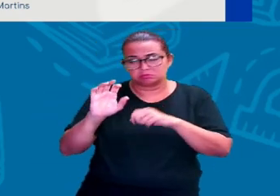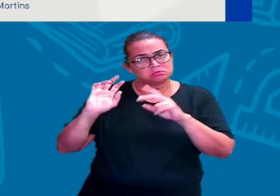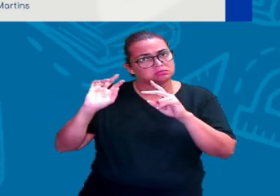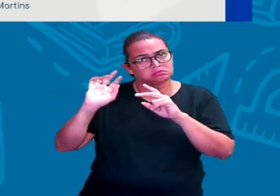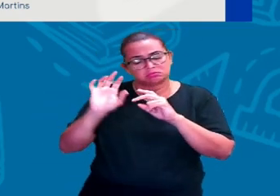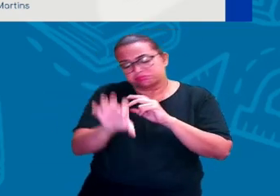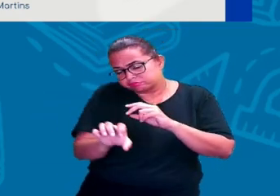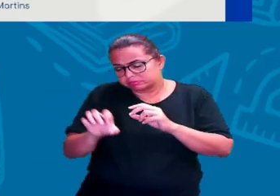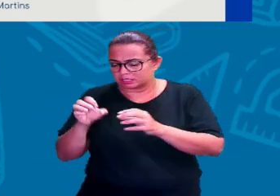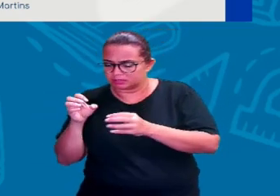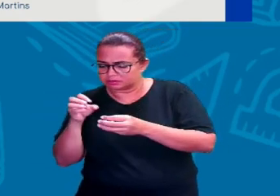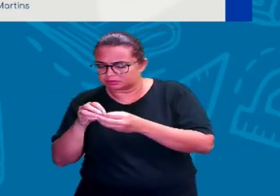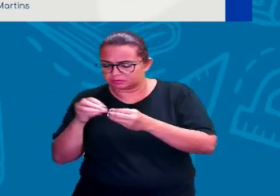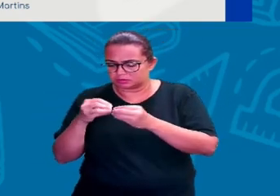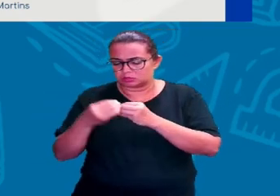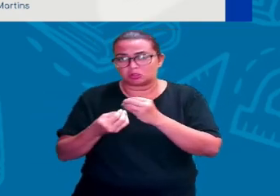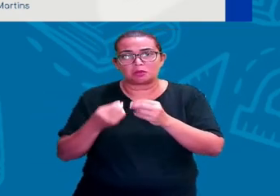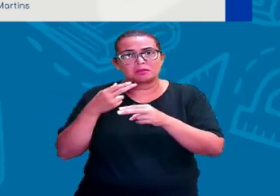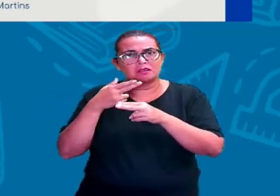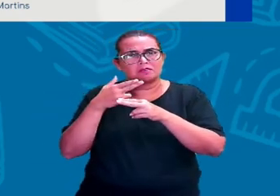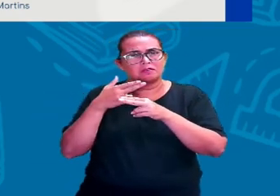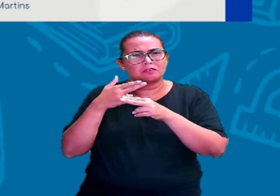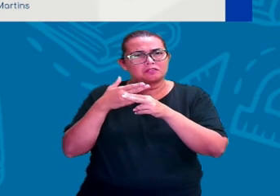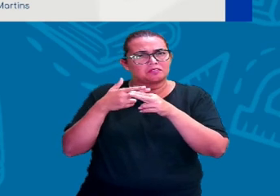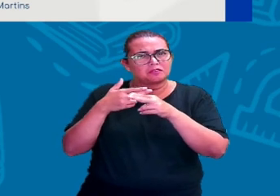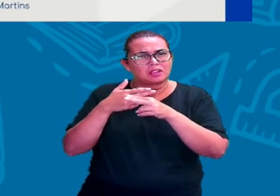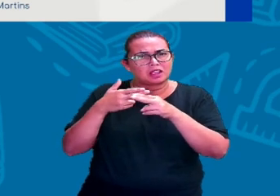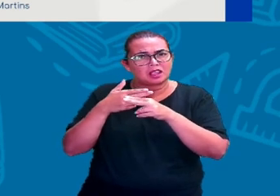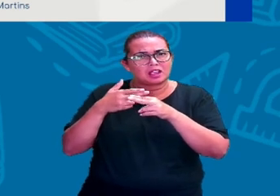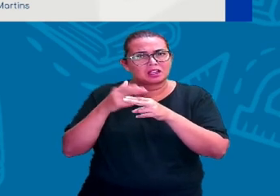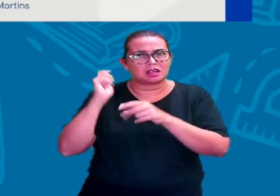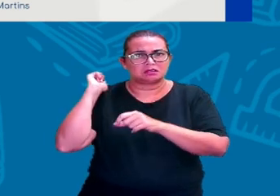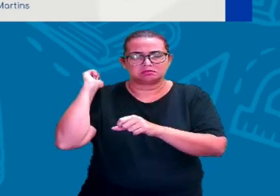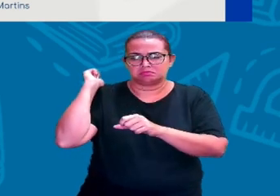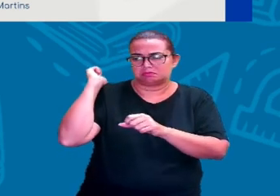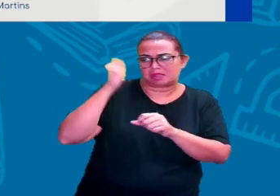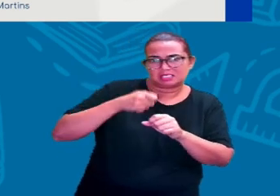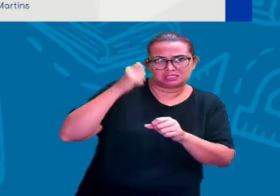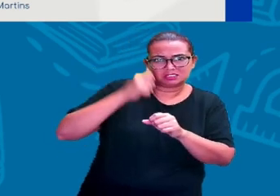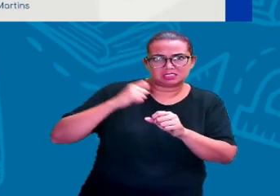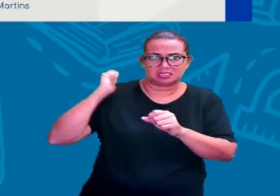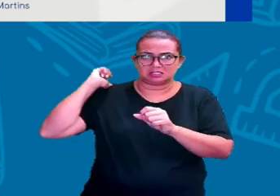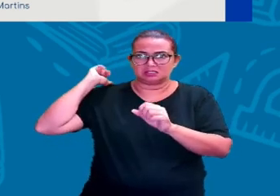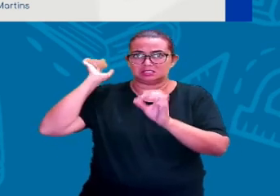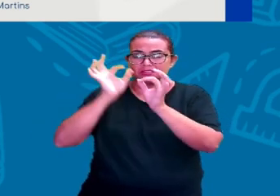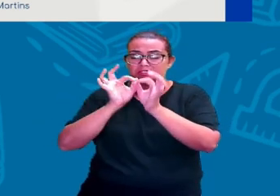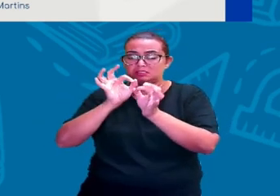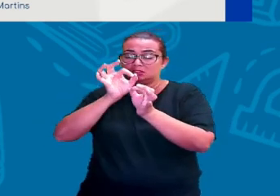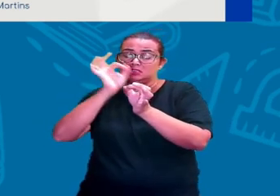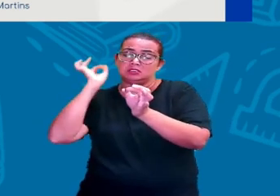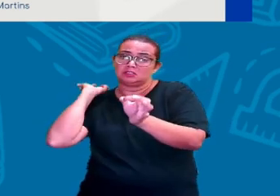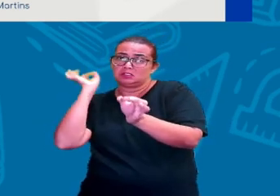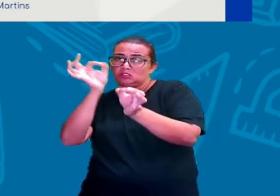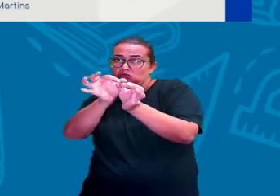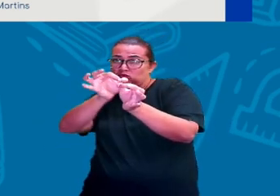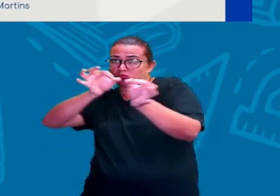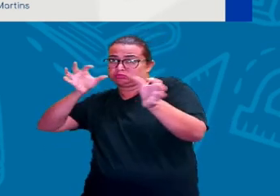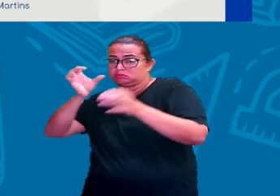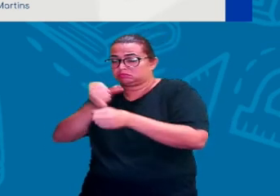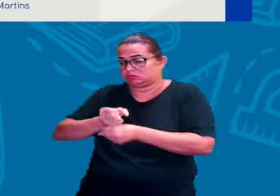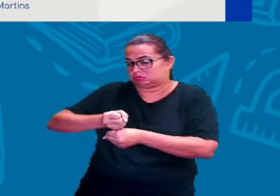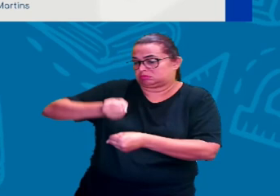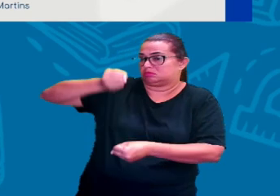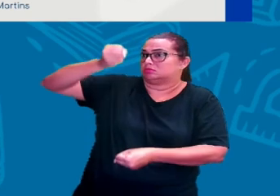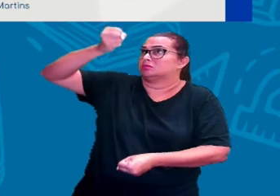ferramentas que eram criadas, facas, machados, arpões, lanças, arcos. Mais na frente, eu vou trazer imagens pra vocês